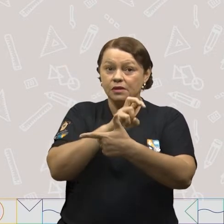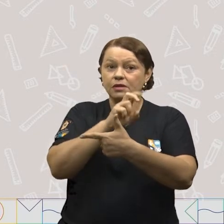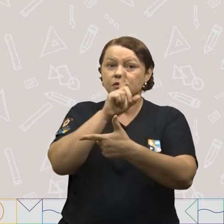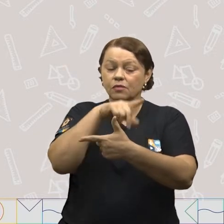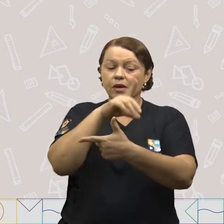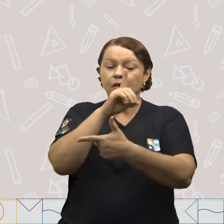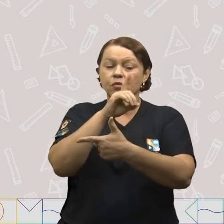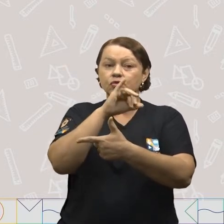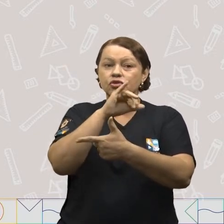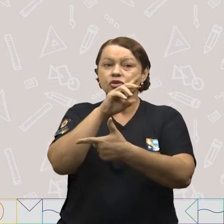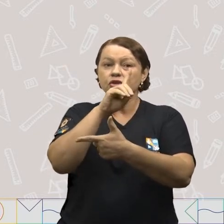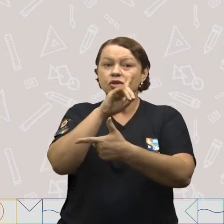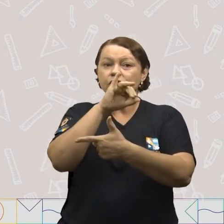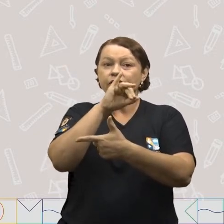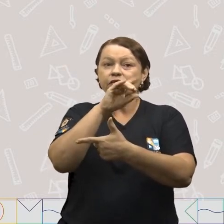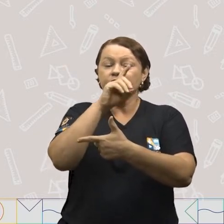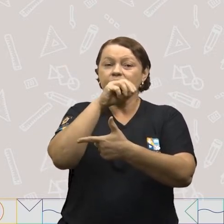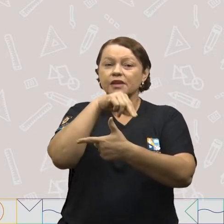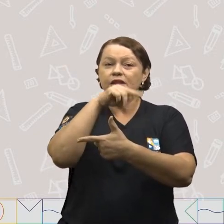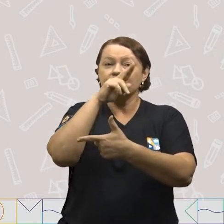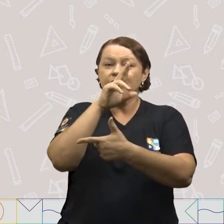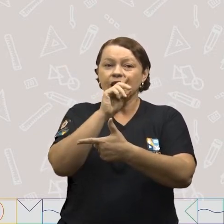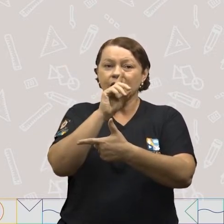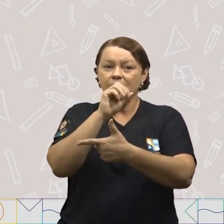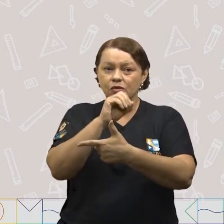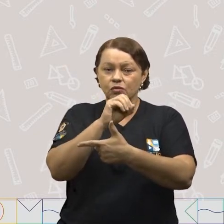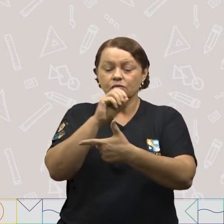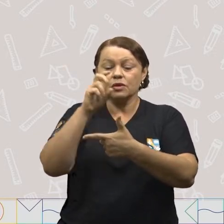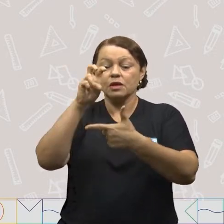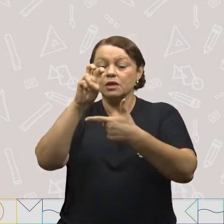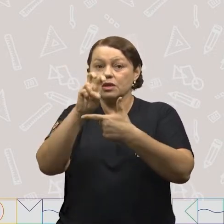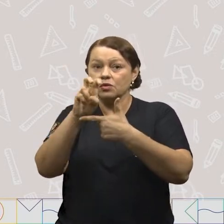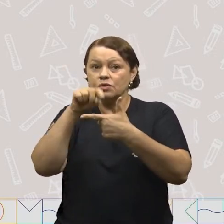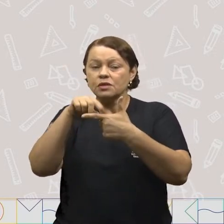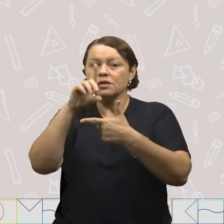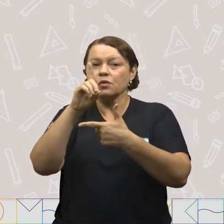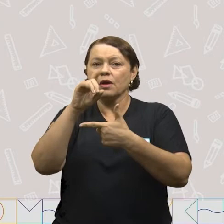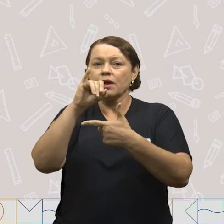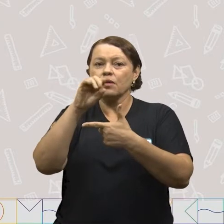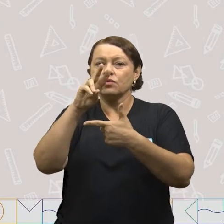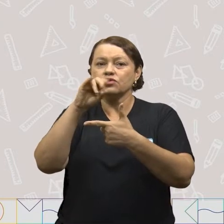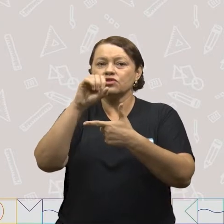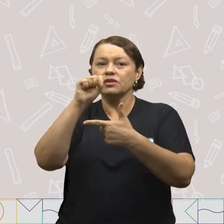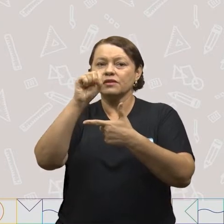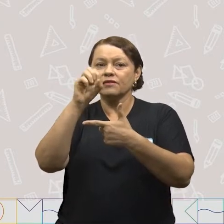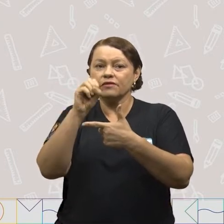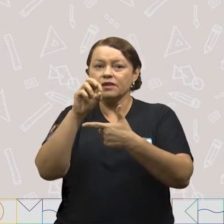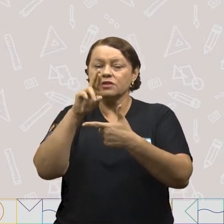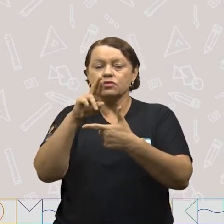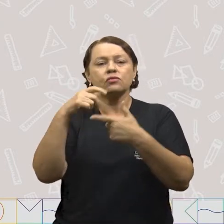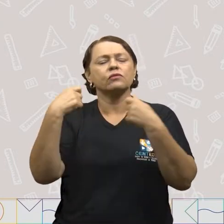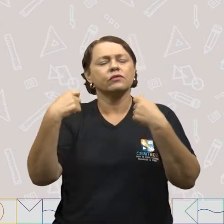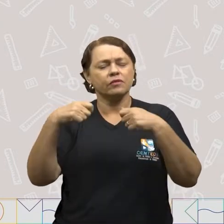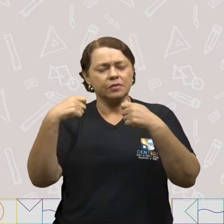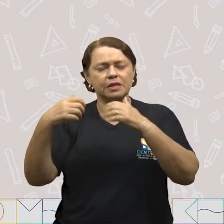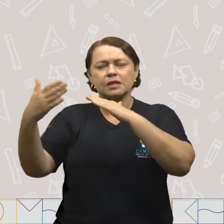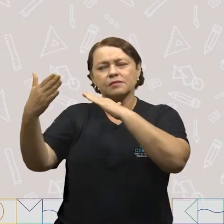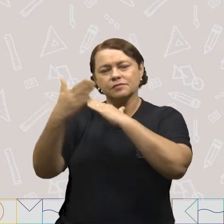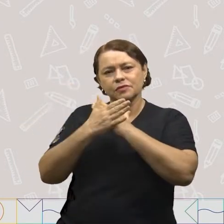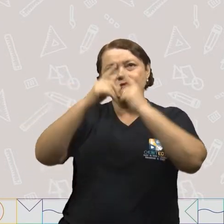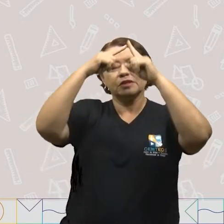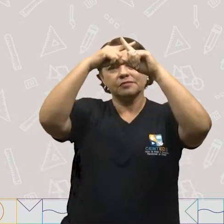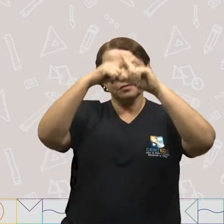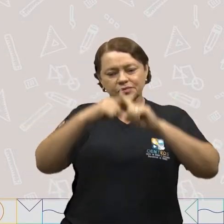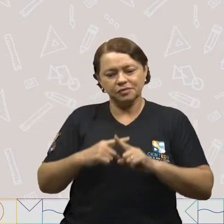dividendo. E o cinco é o nosso divisor. E vamos precisar do auxílio da tabuada de